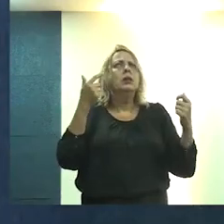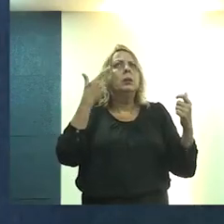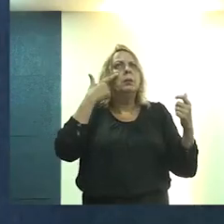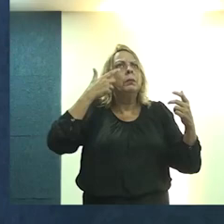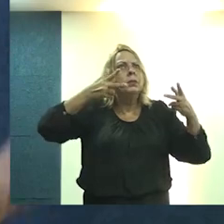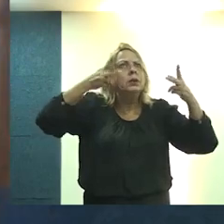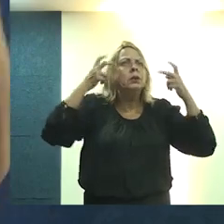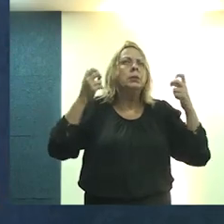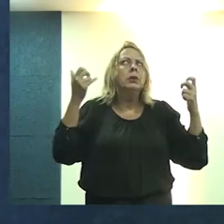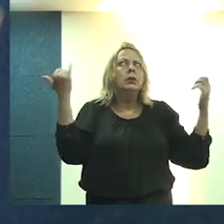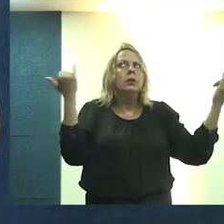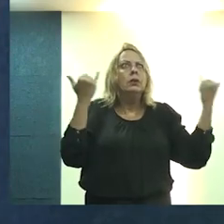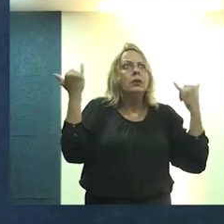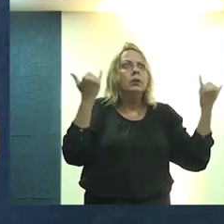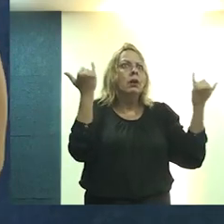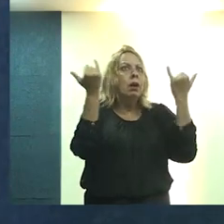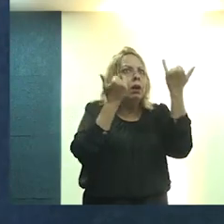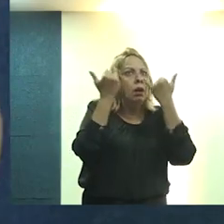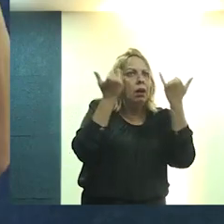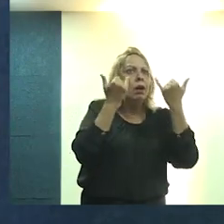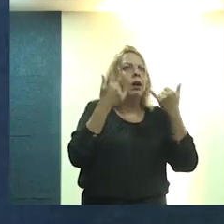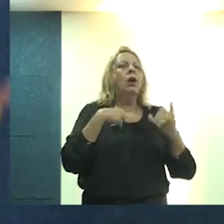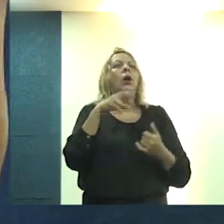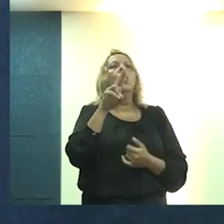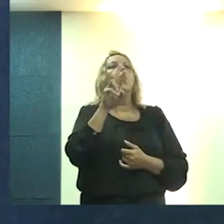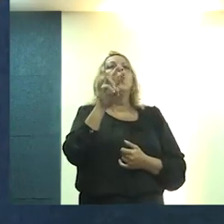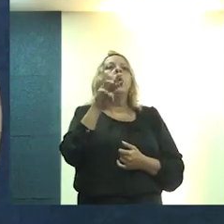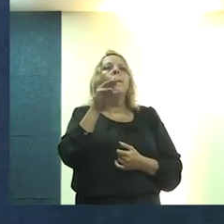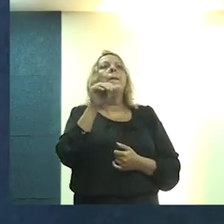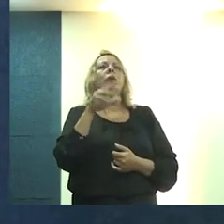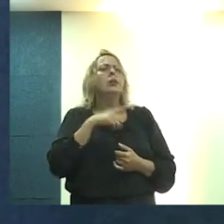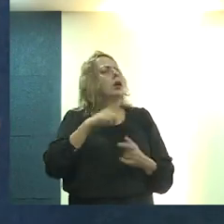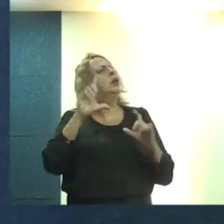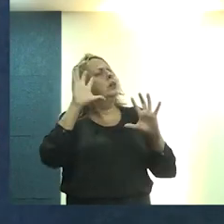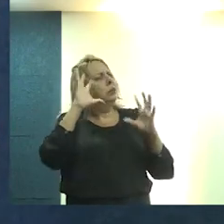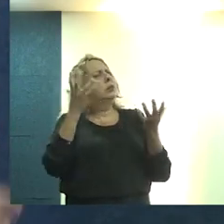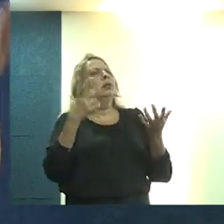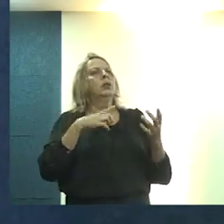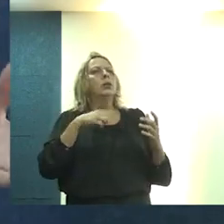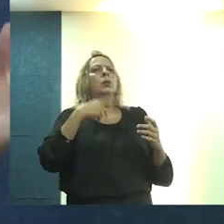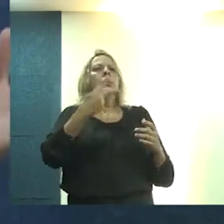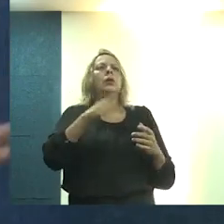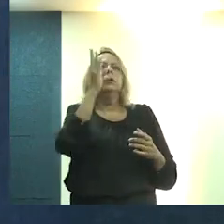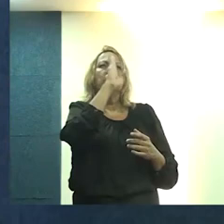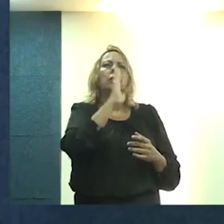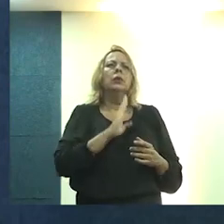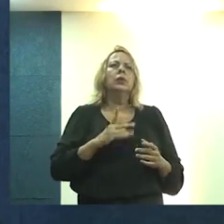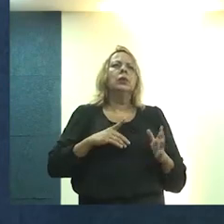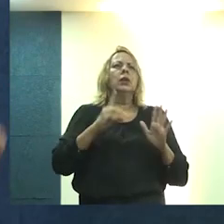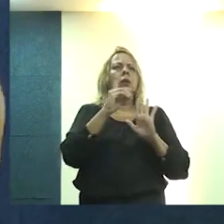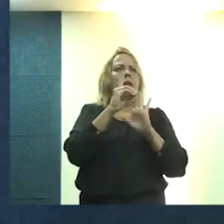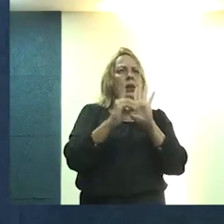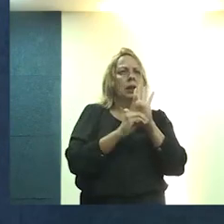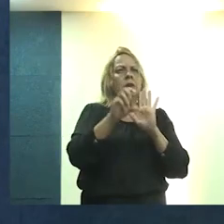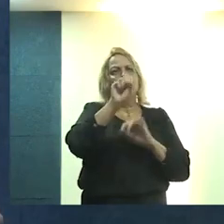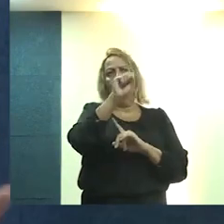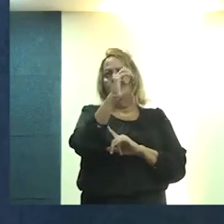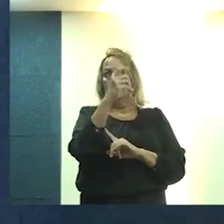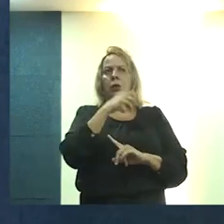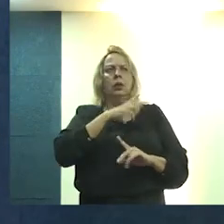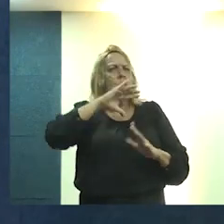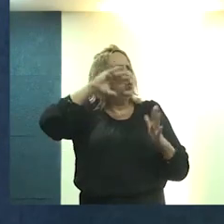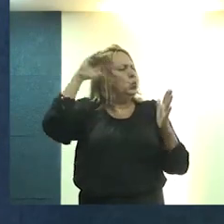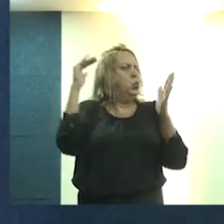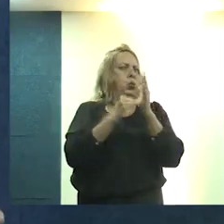urbanistas. Nós temos a solução para o problema da habitação no Brasil desde a década de 80, temos